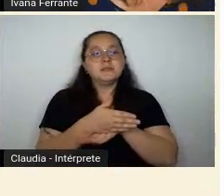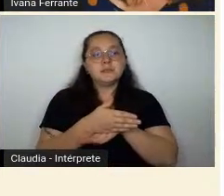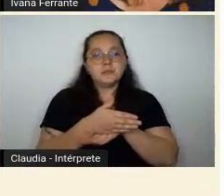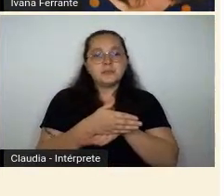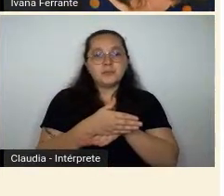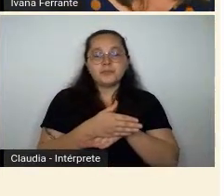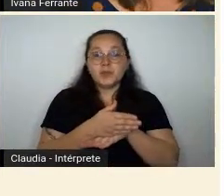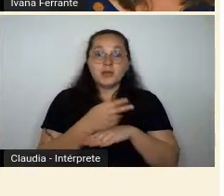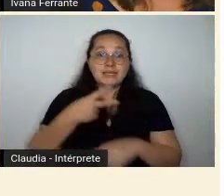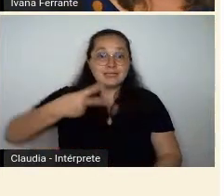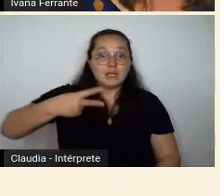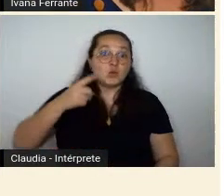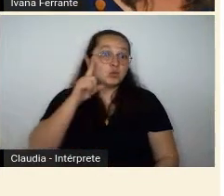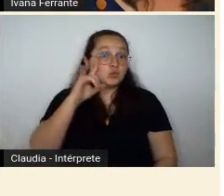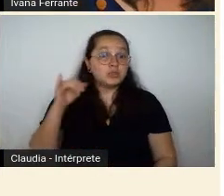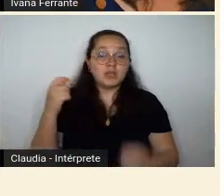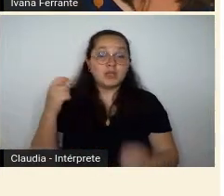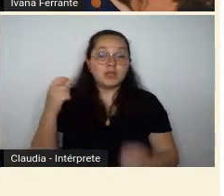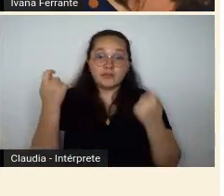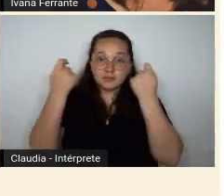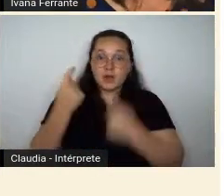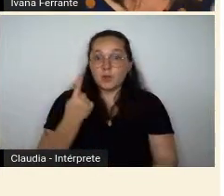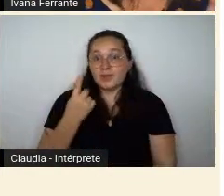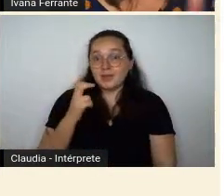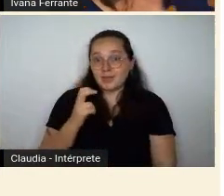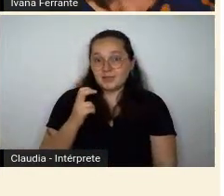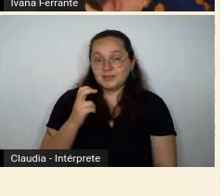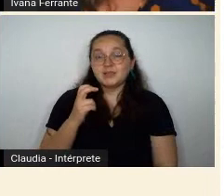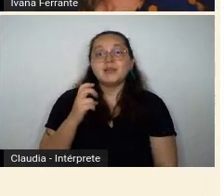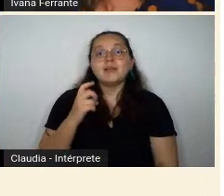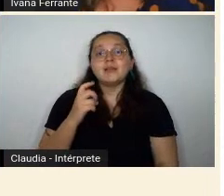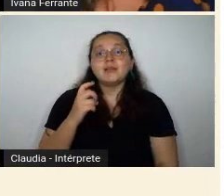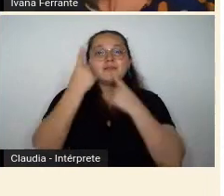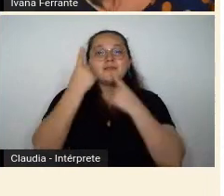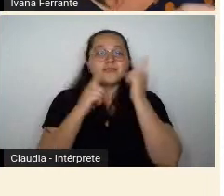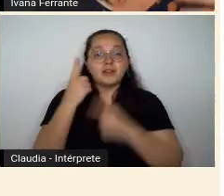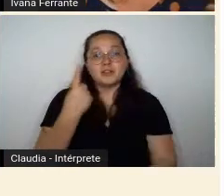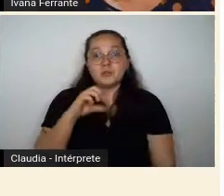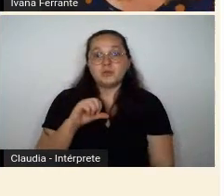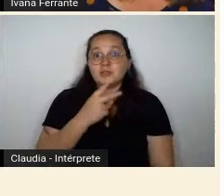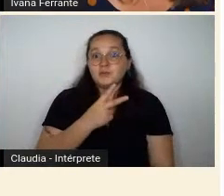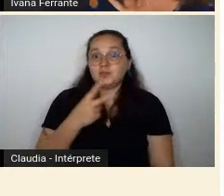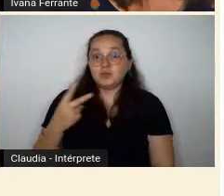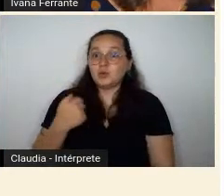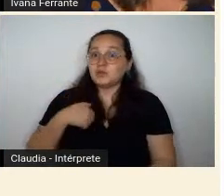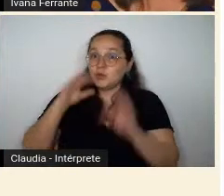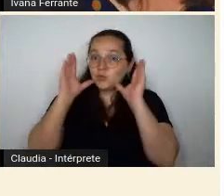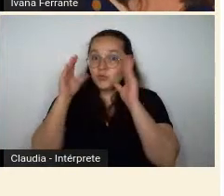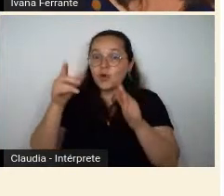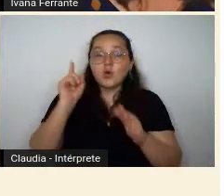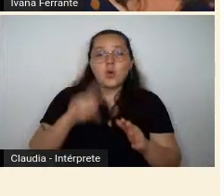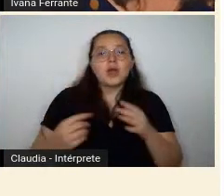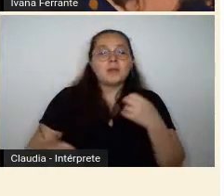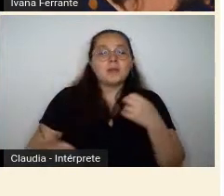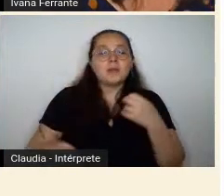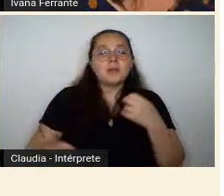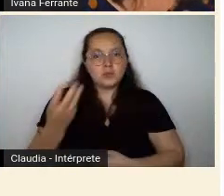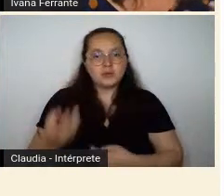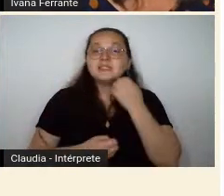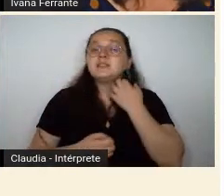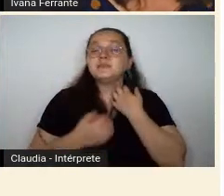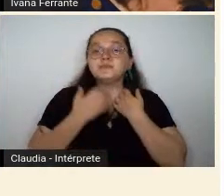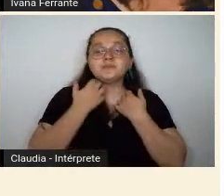festival, em 15 de fevereiro de 1922, que, aliás, foi o dia dedicado à poesia. O primeiro teve, como sabemos,